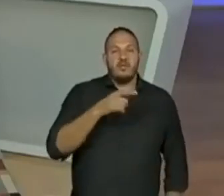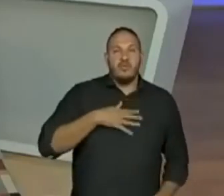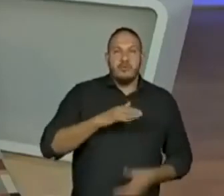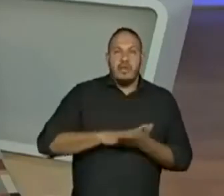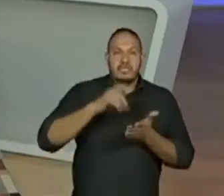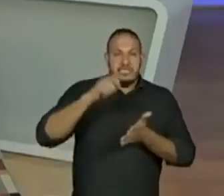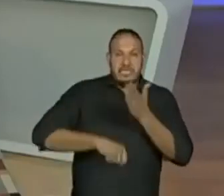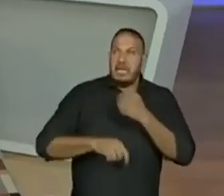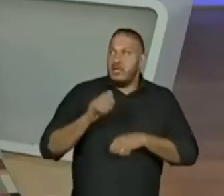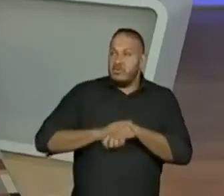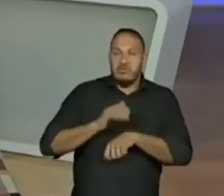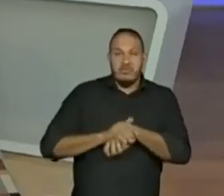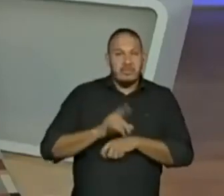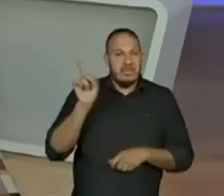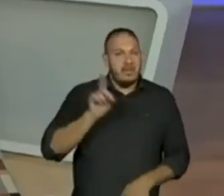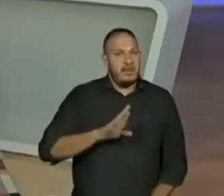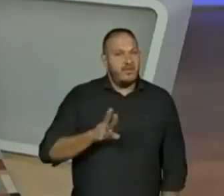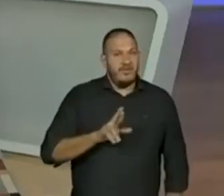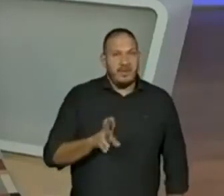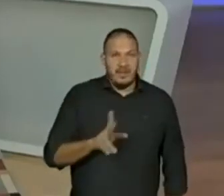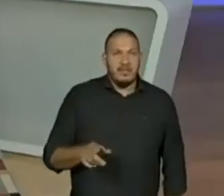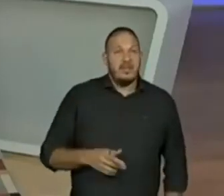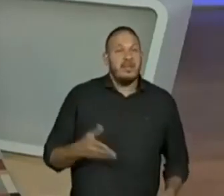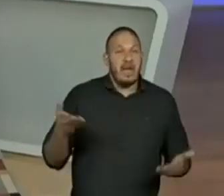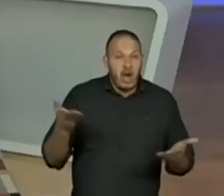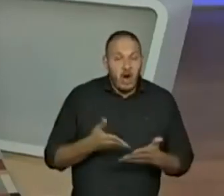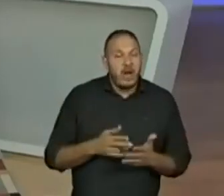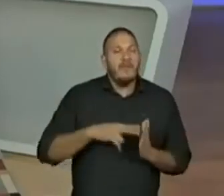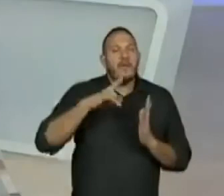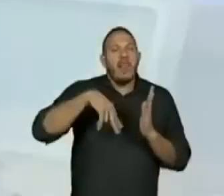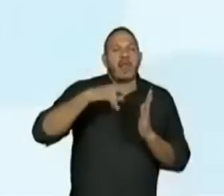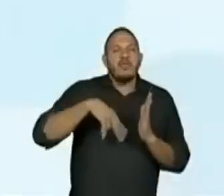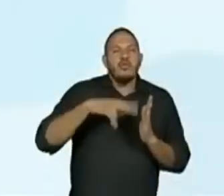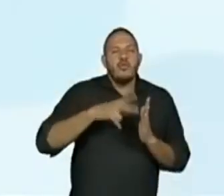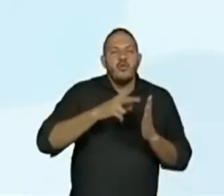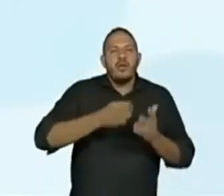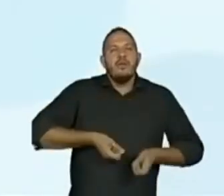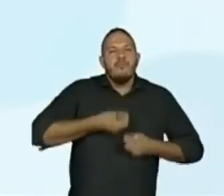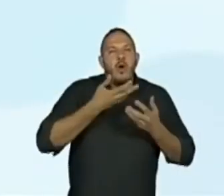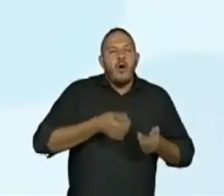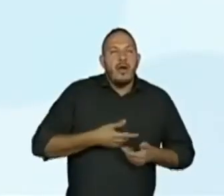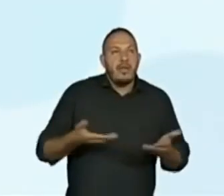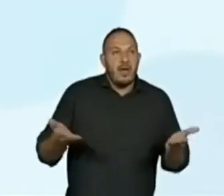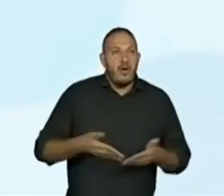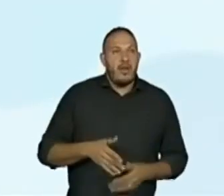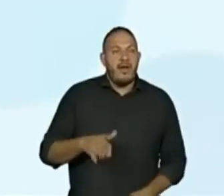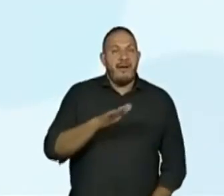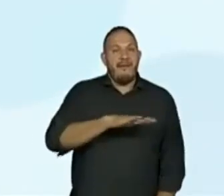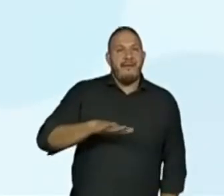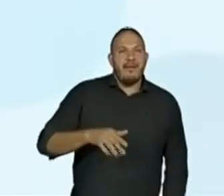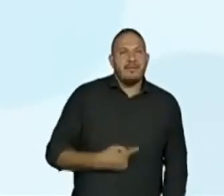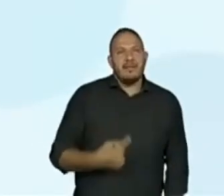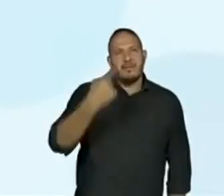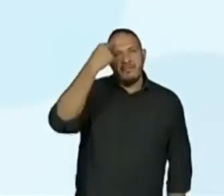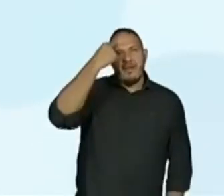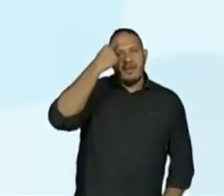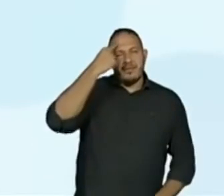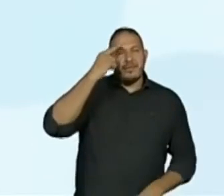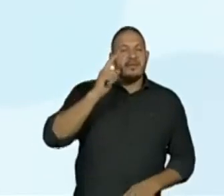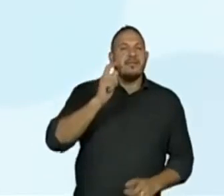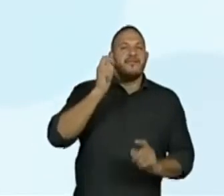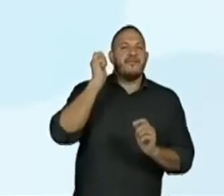Fernando Pessoa. Vamos agora, leitura para vocês, A Criança que Pensa em Fadas.